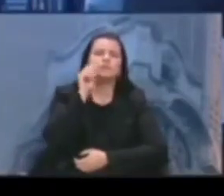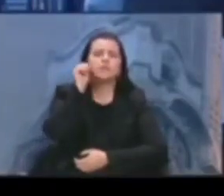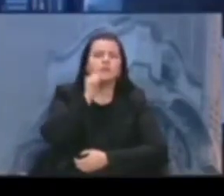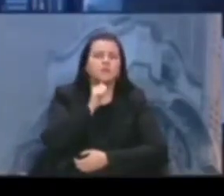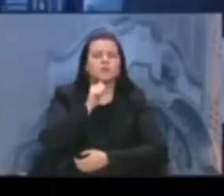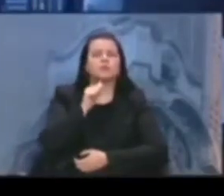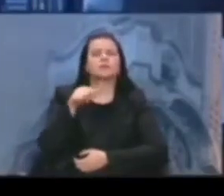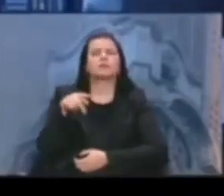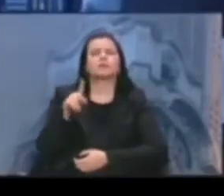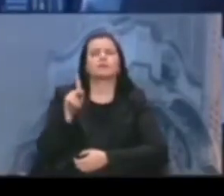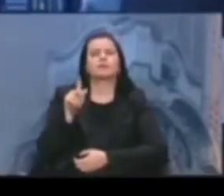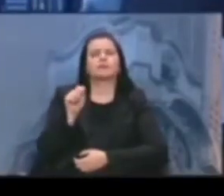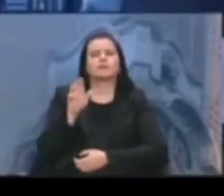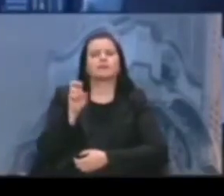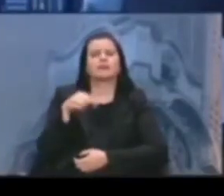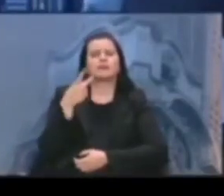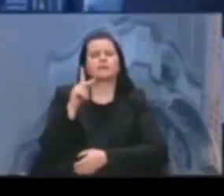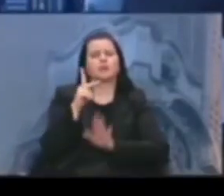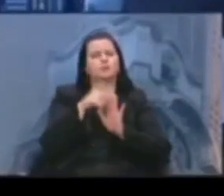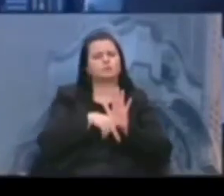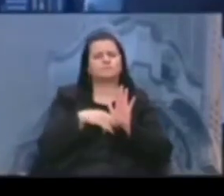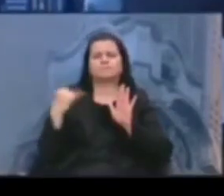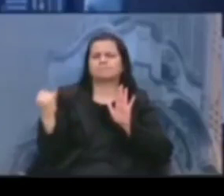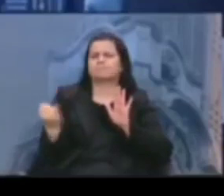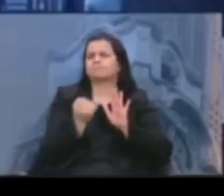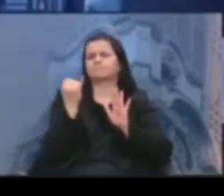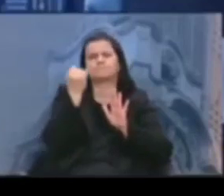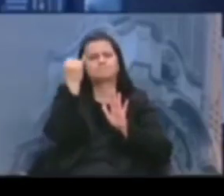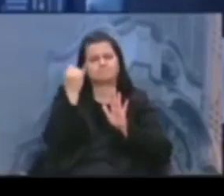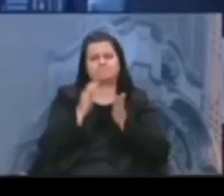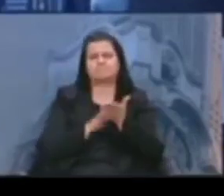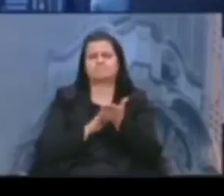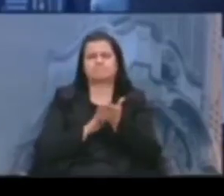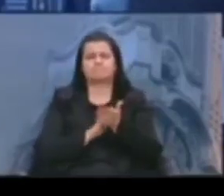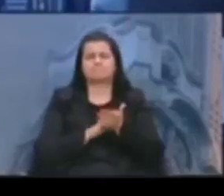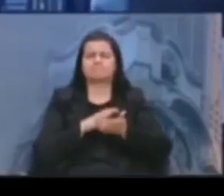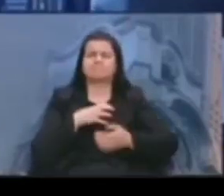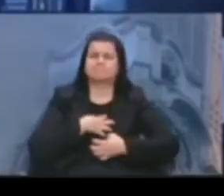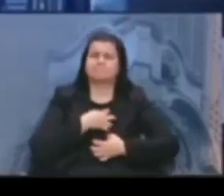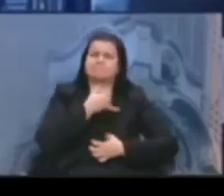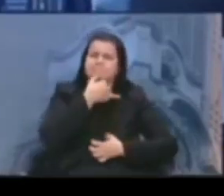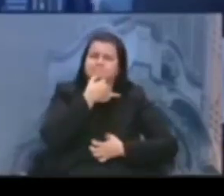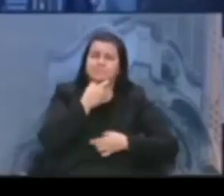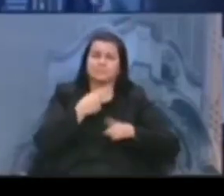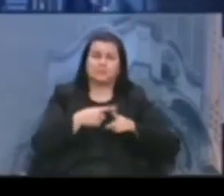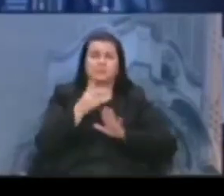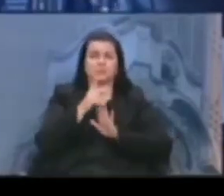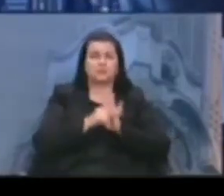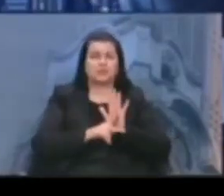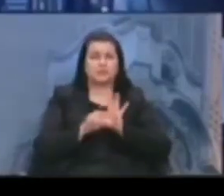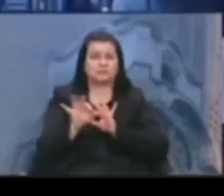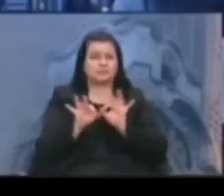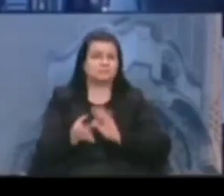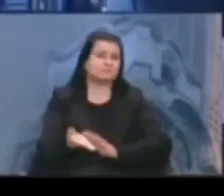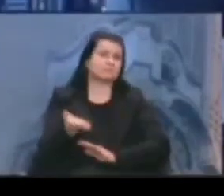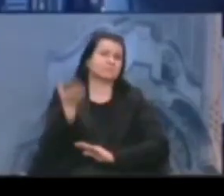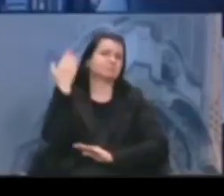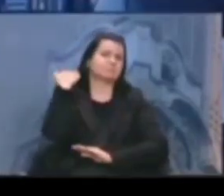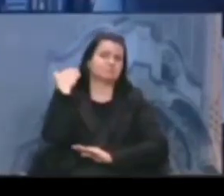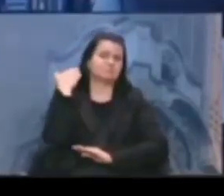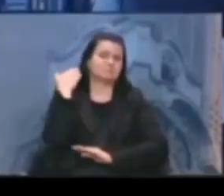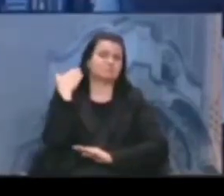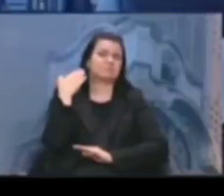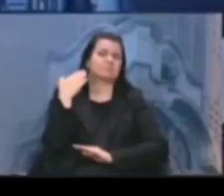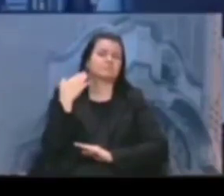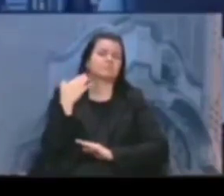projeto. É uma lástima que, quando ele foi elaborado, ainda a gente poderia ter uma certa regulação